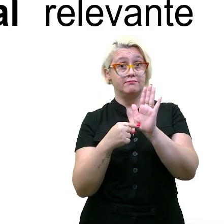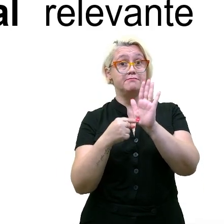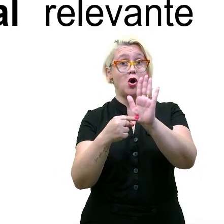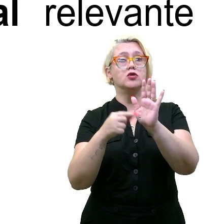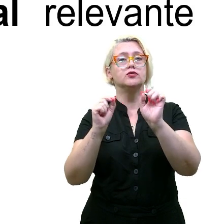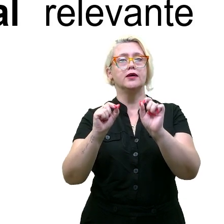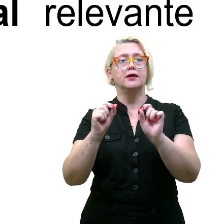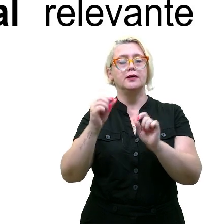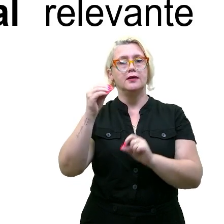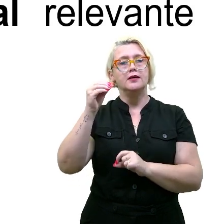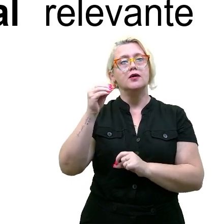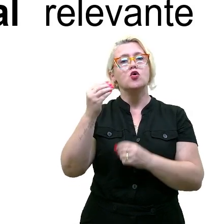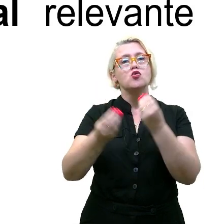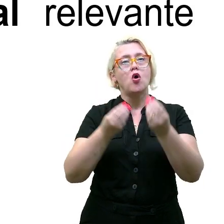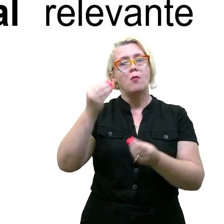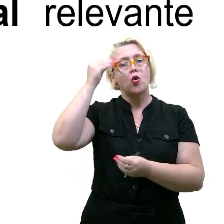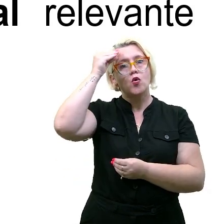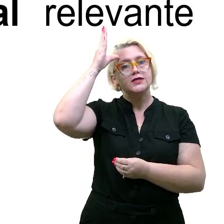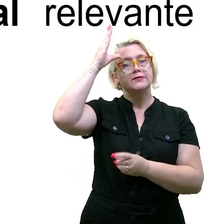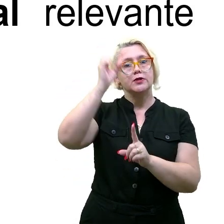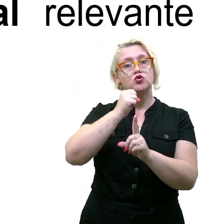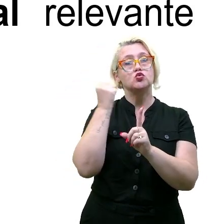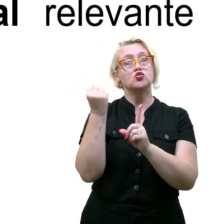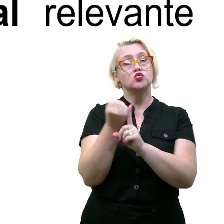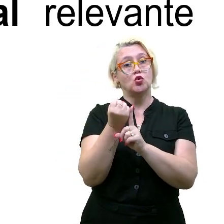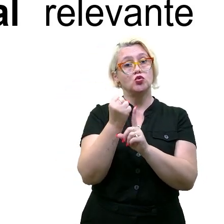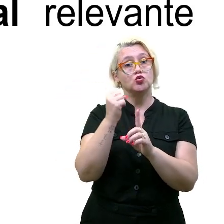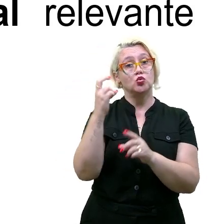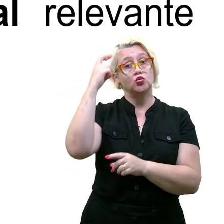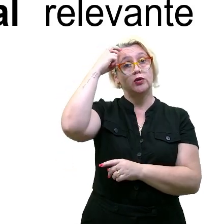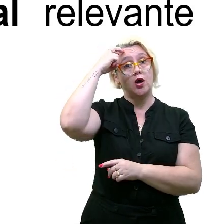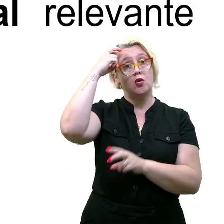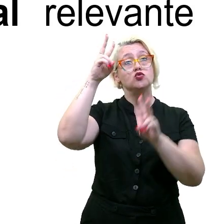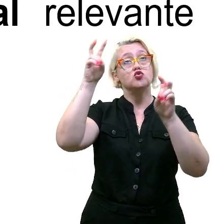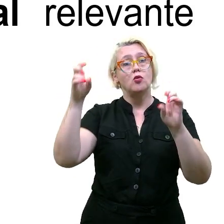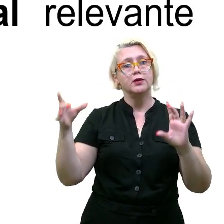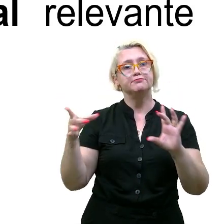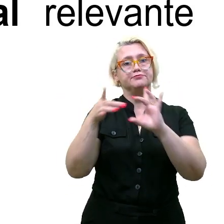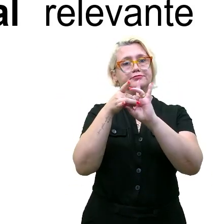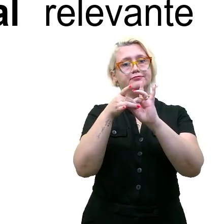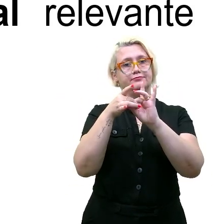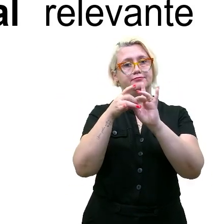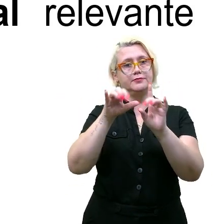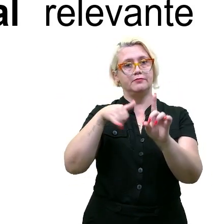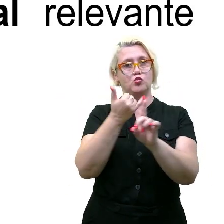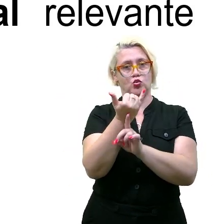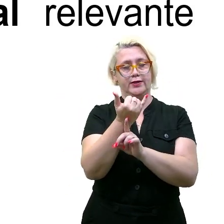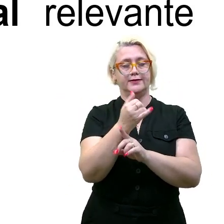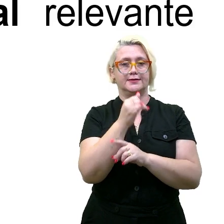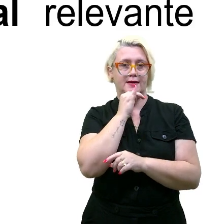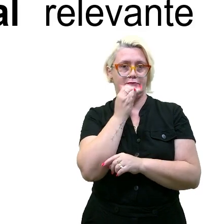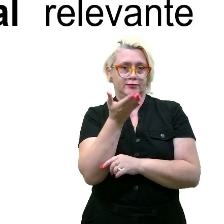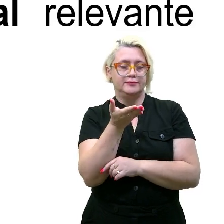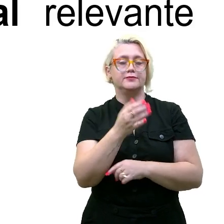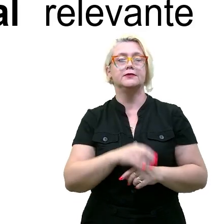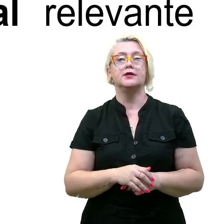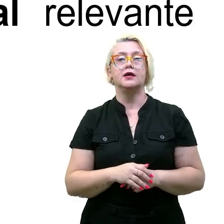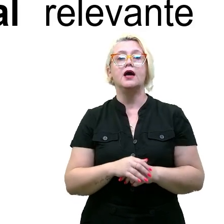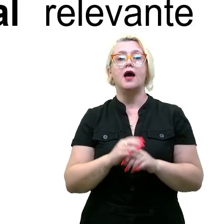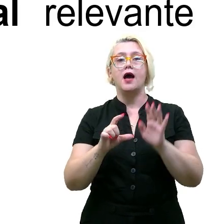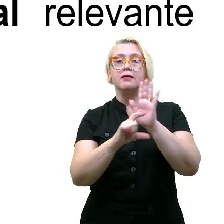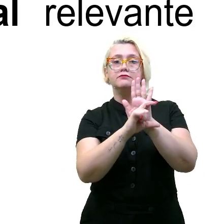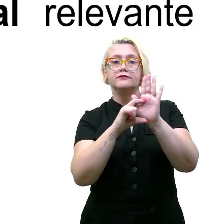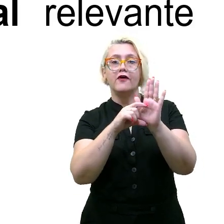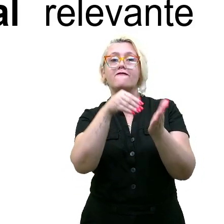repertório sociocultural que seja relevante relacionado a esse argumento. E você finaliza o